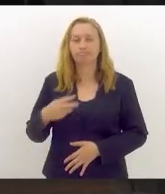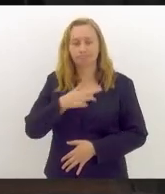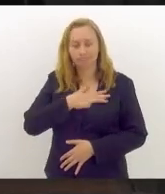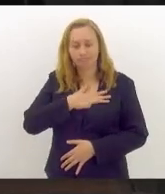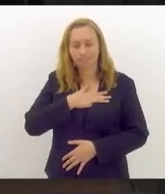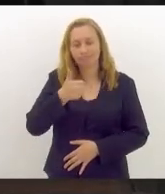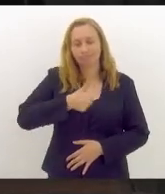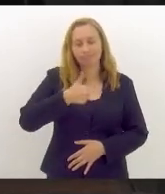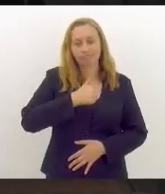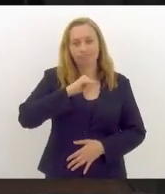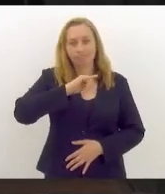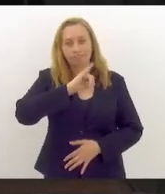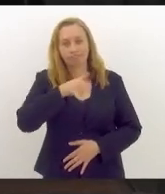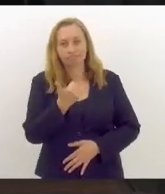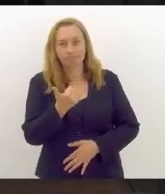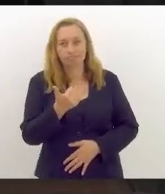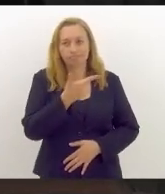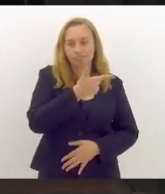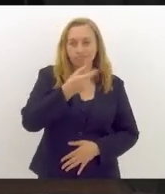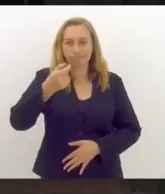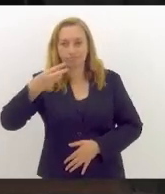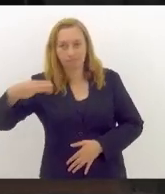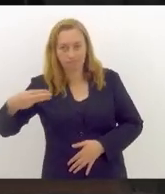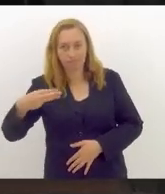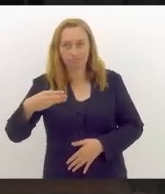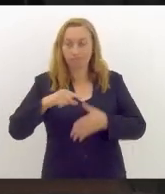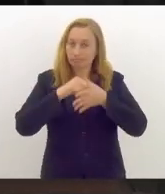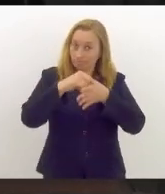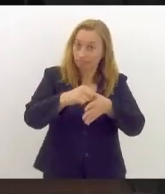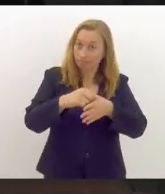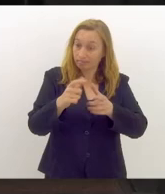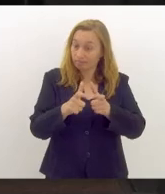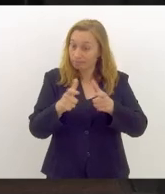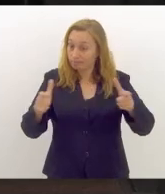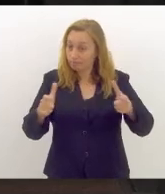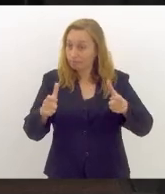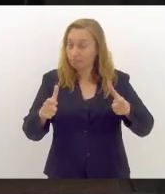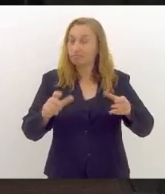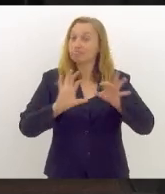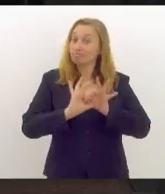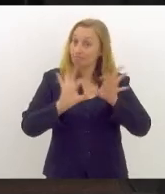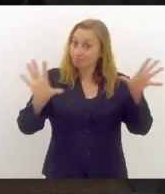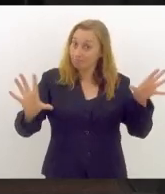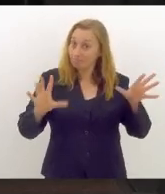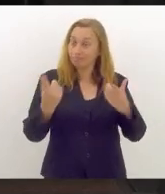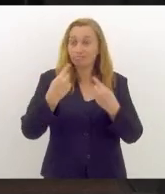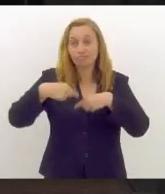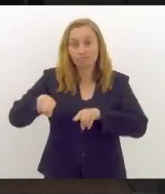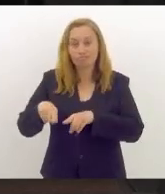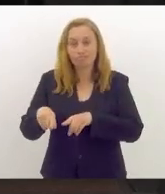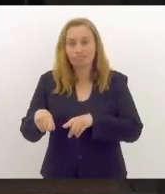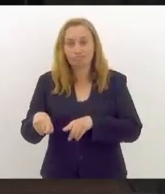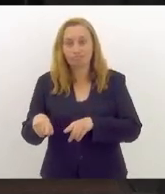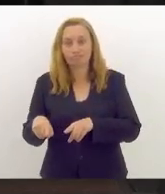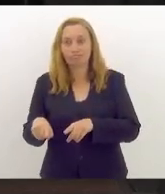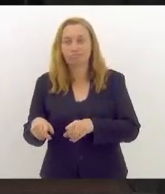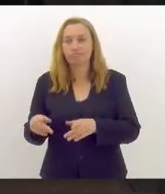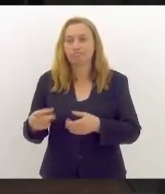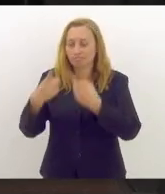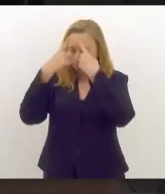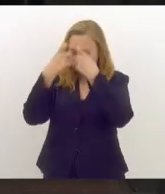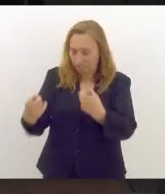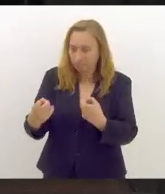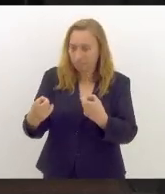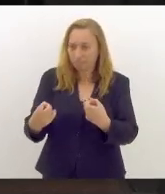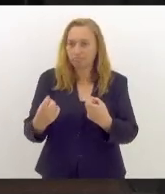partir de 1º de janeiro de 2023, liderando uma frente ampla democrática contra a barbárie, contra a violência,